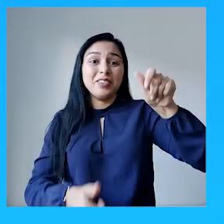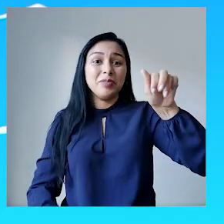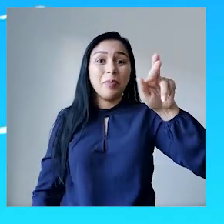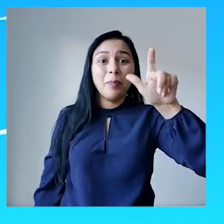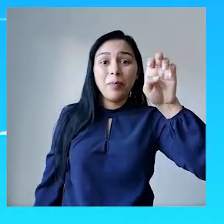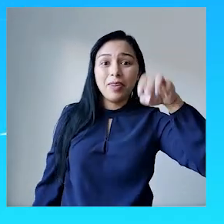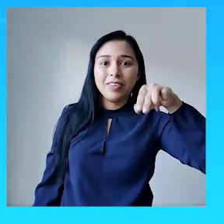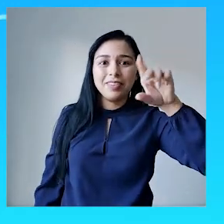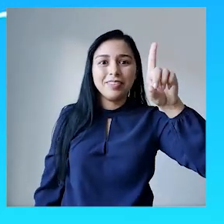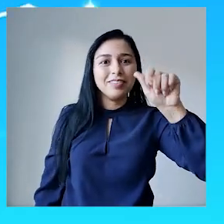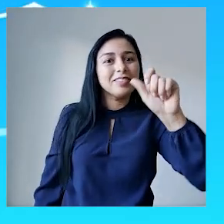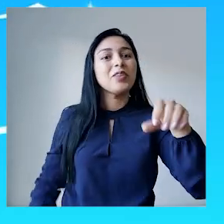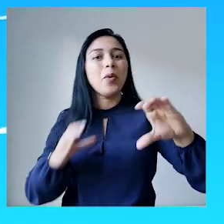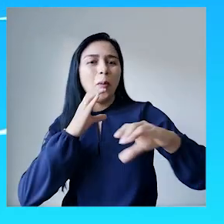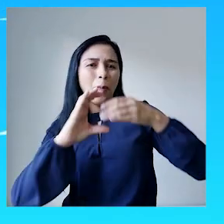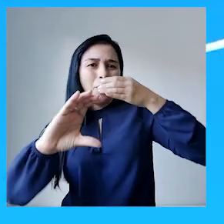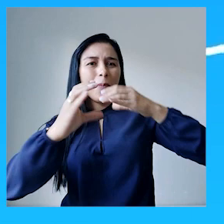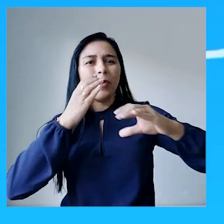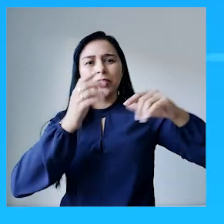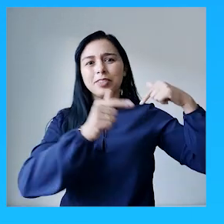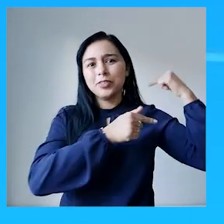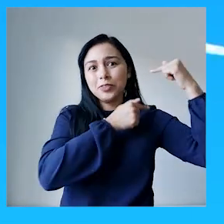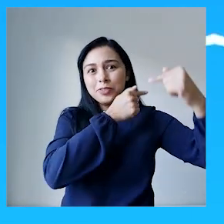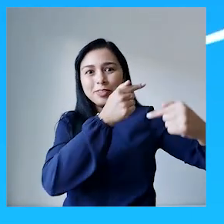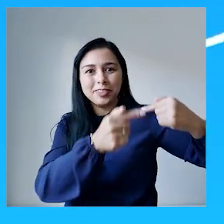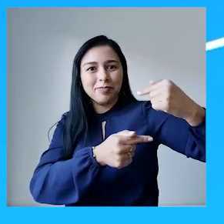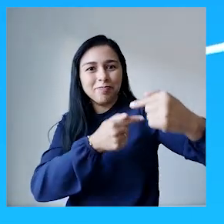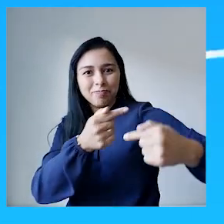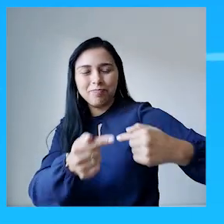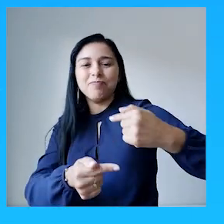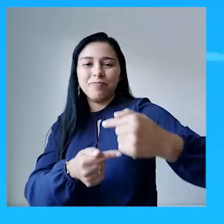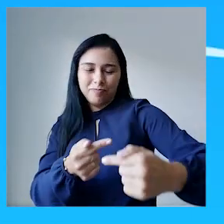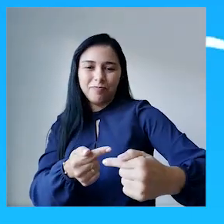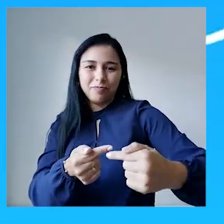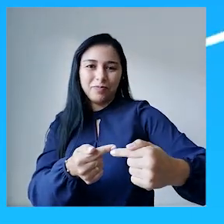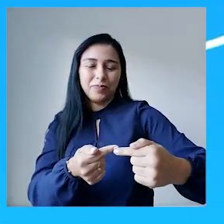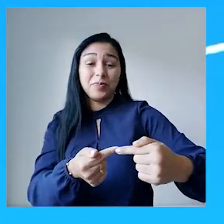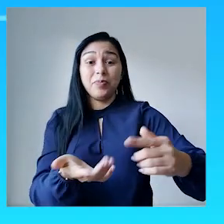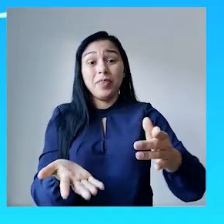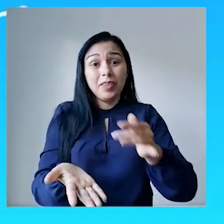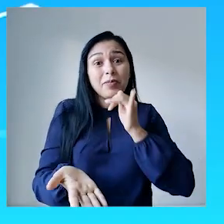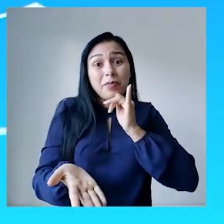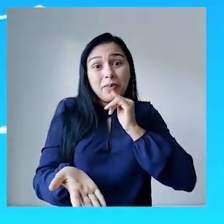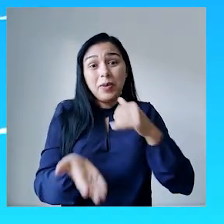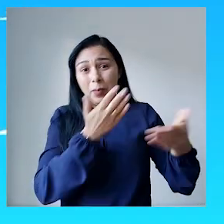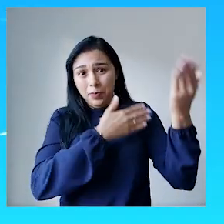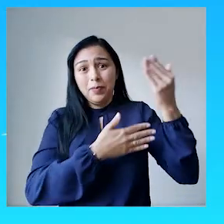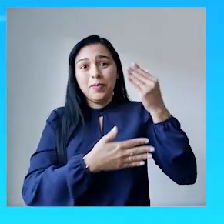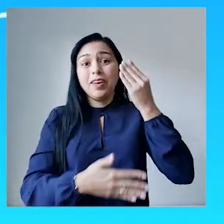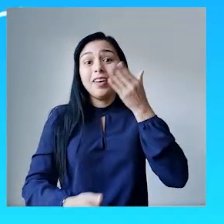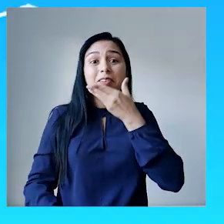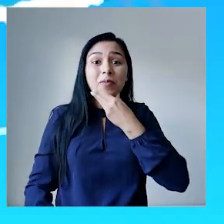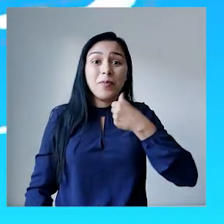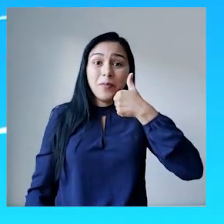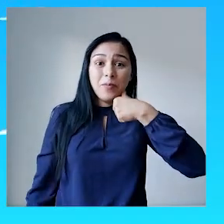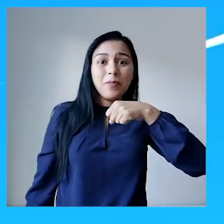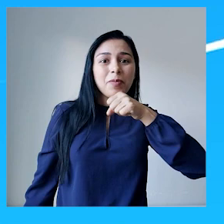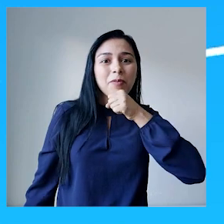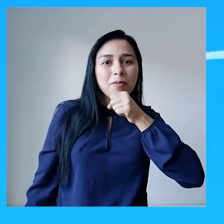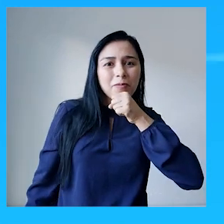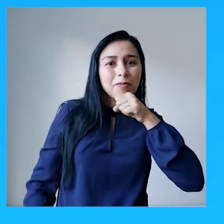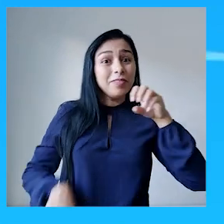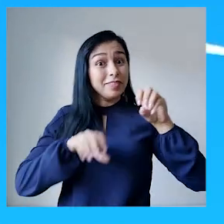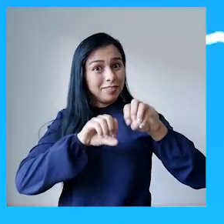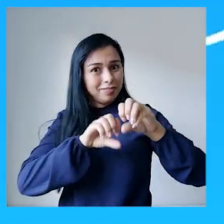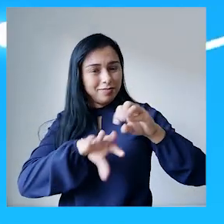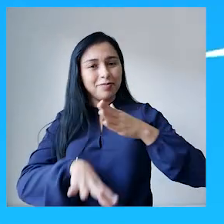cantigas que vem passando de geração em geração. Ou seja, os meus avós ensinaram para os